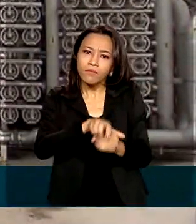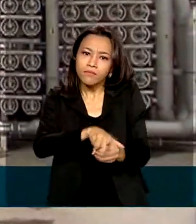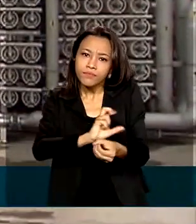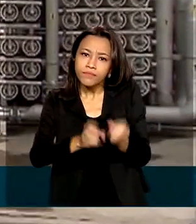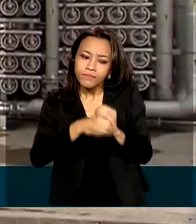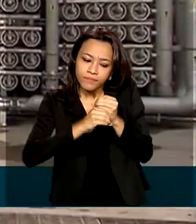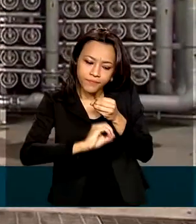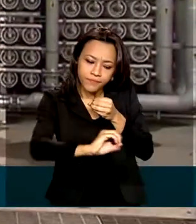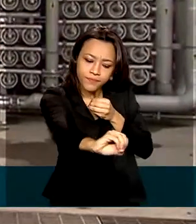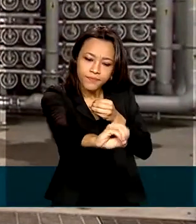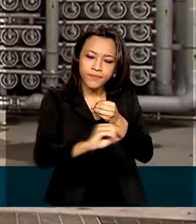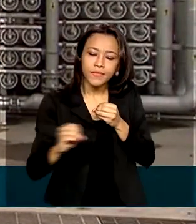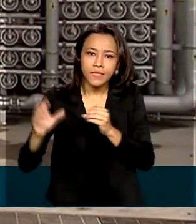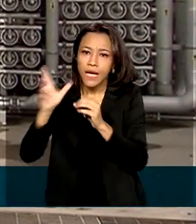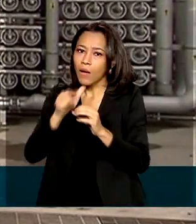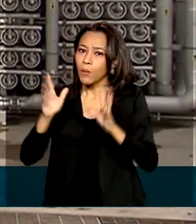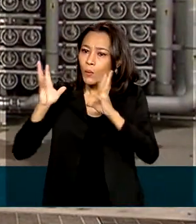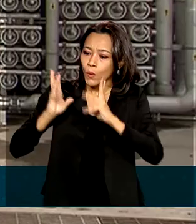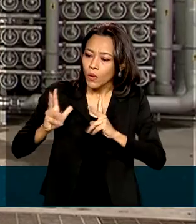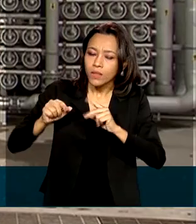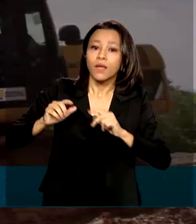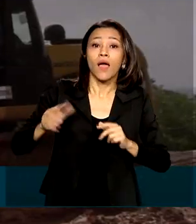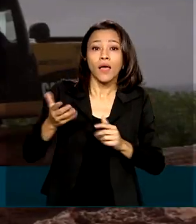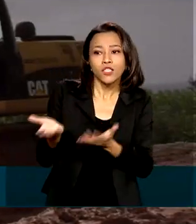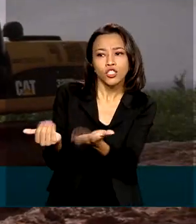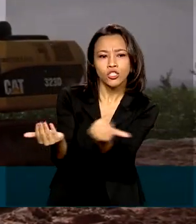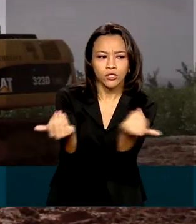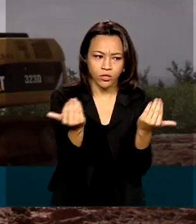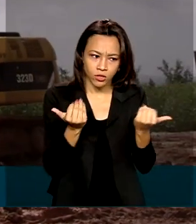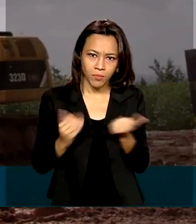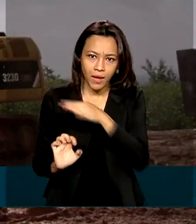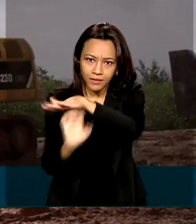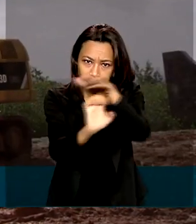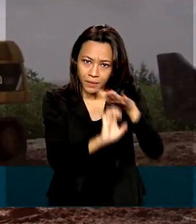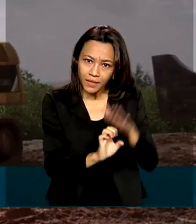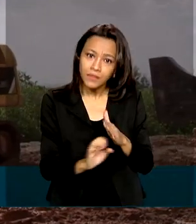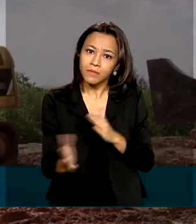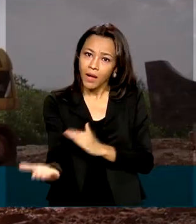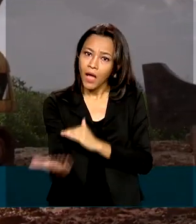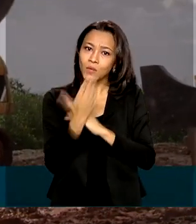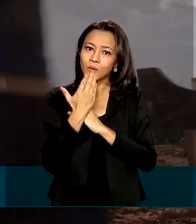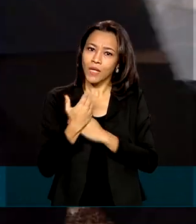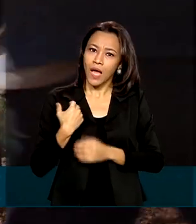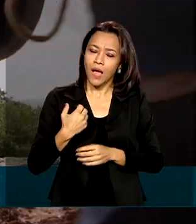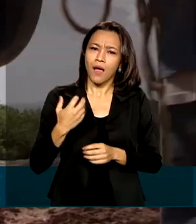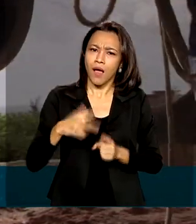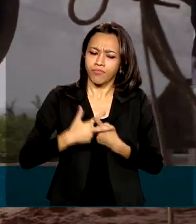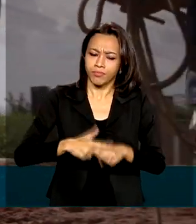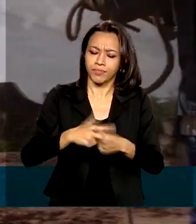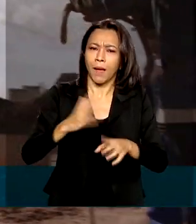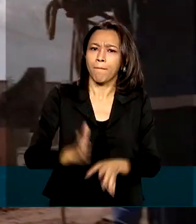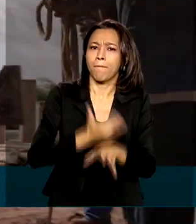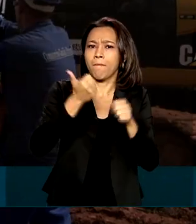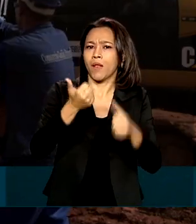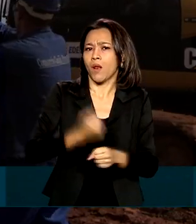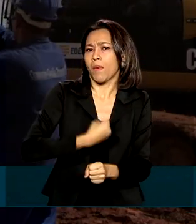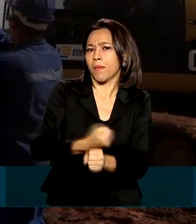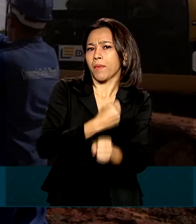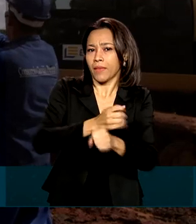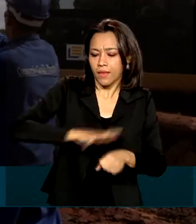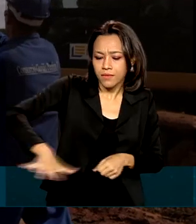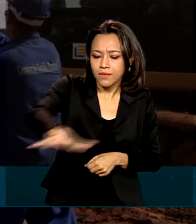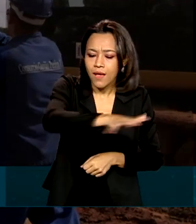a ideia é atrair investimentos do setor privado para melhorar a prestação dos serviços à população, com segurança jurídica,